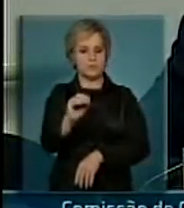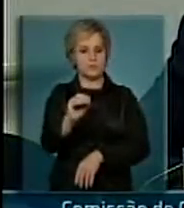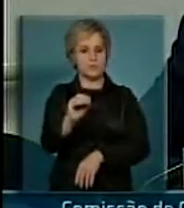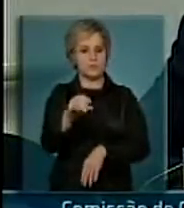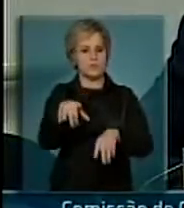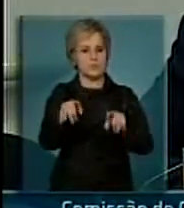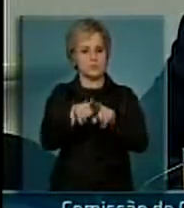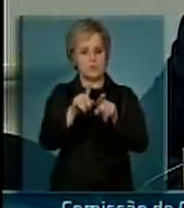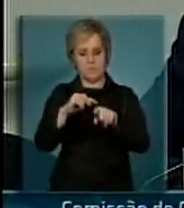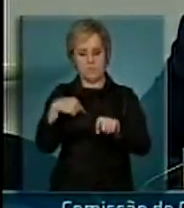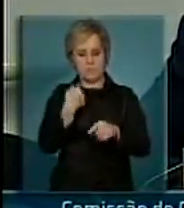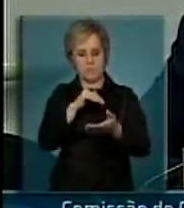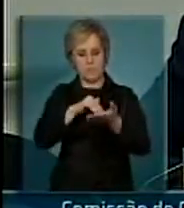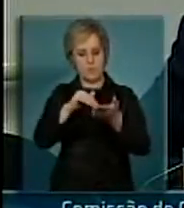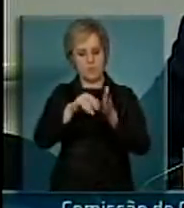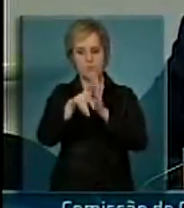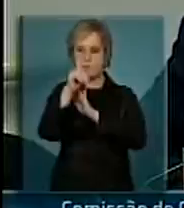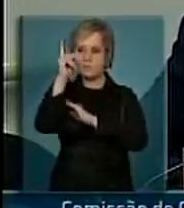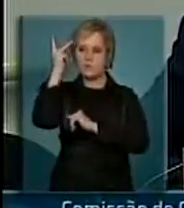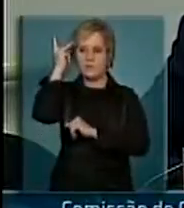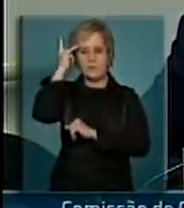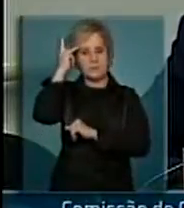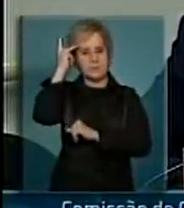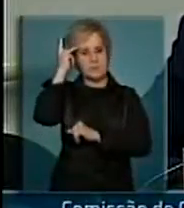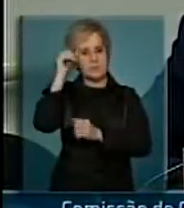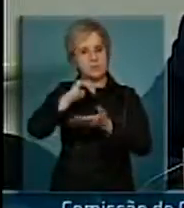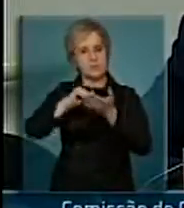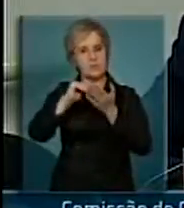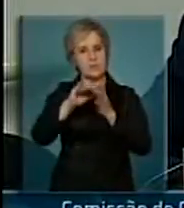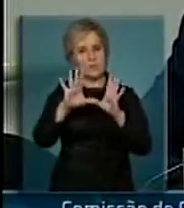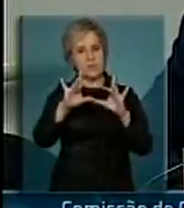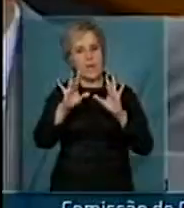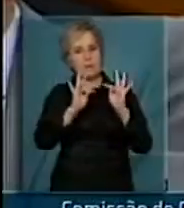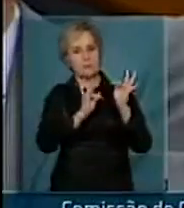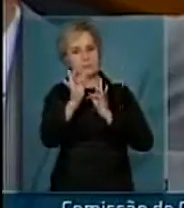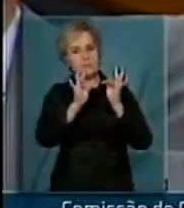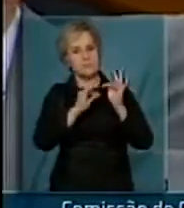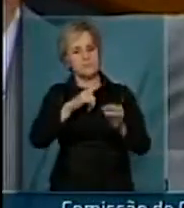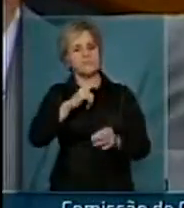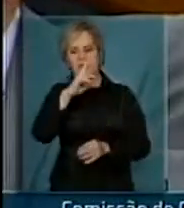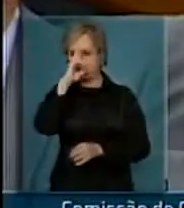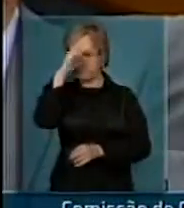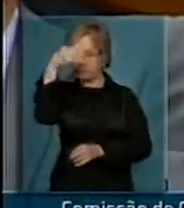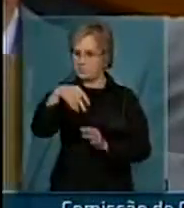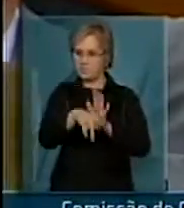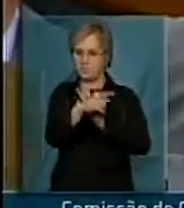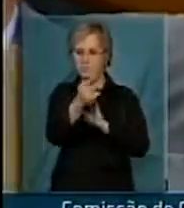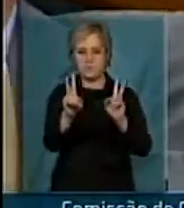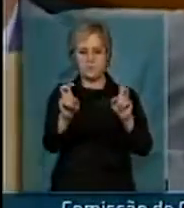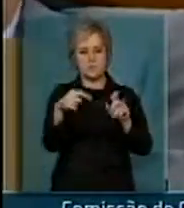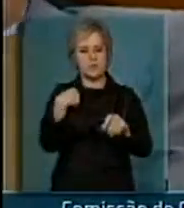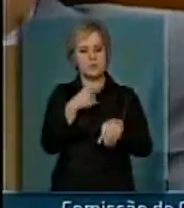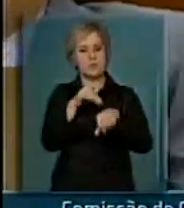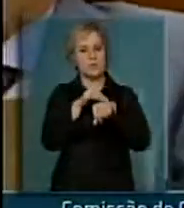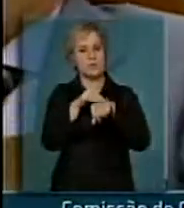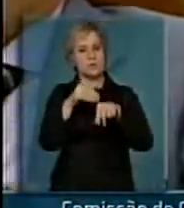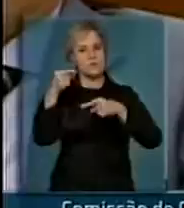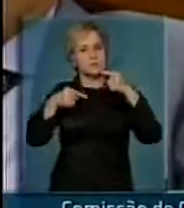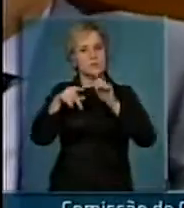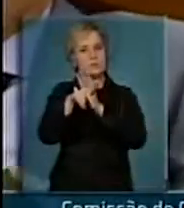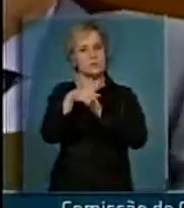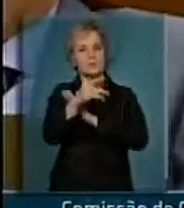nosso secretário lá em São Paulo de Ciência e Tecnologia, uma pessoa que tem autoridade nessa área, discutimos lá o Fusti,